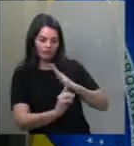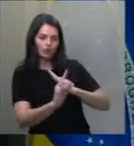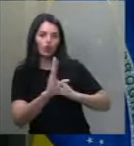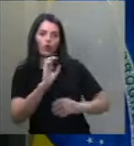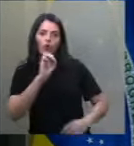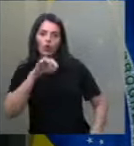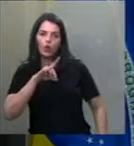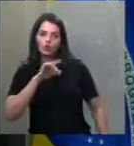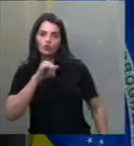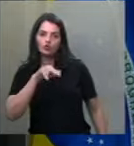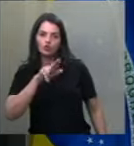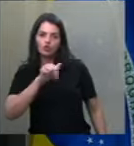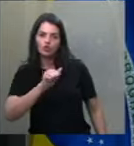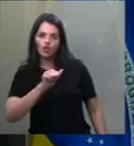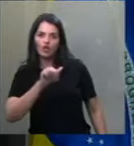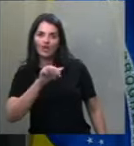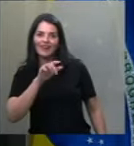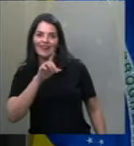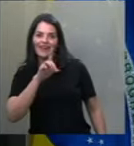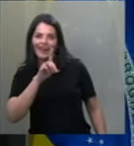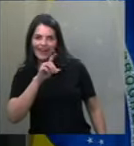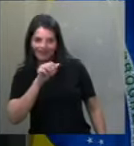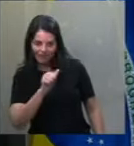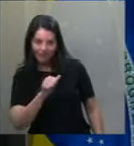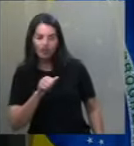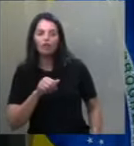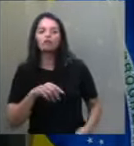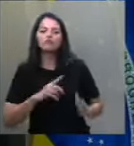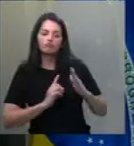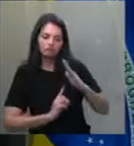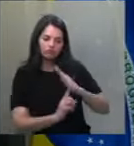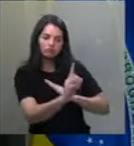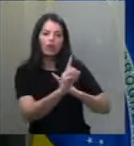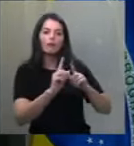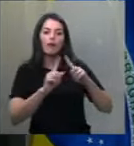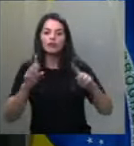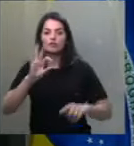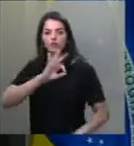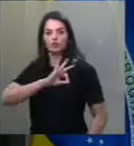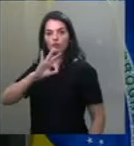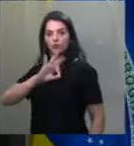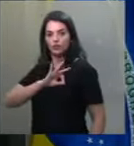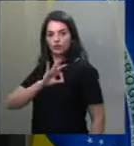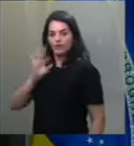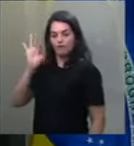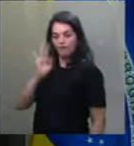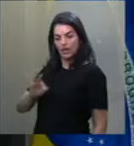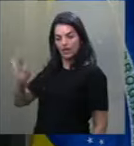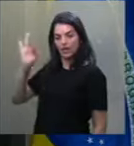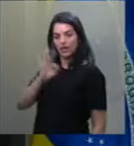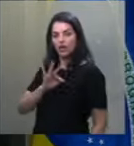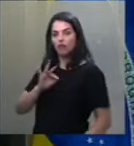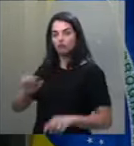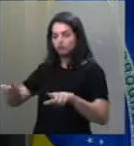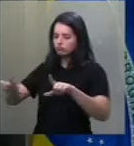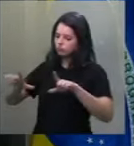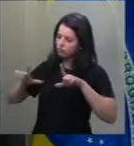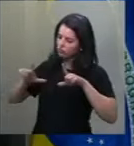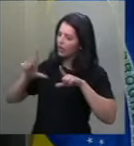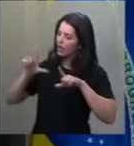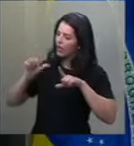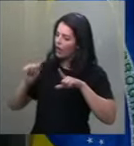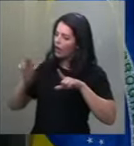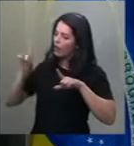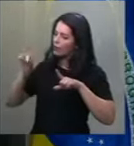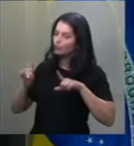com direito, inclusive, senador Cajuru, a laudo da Polícia Federal, mostrando que